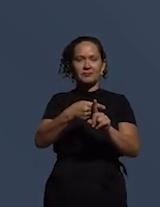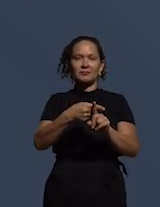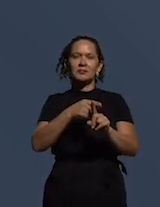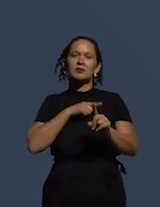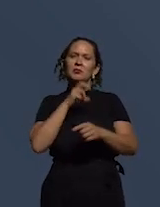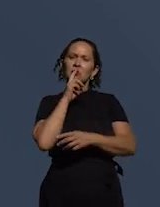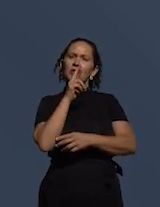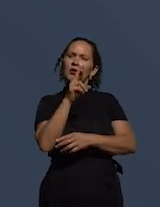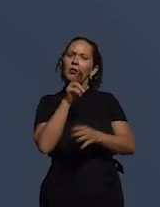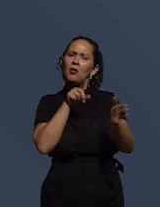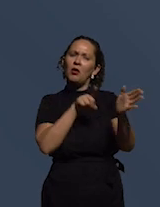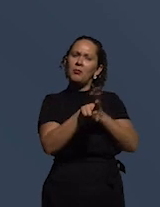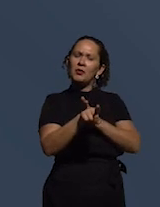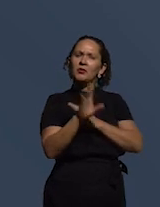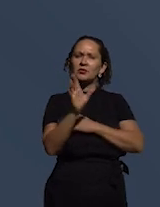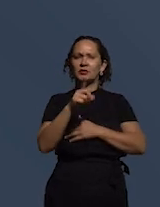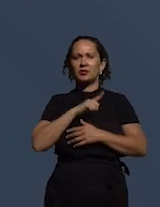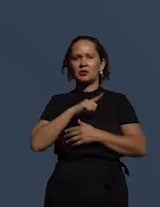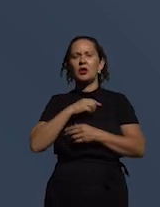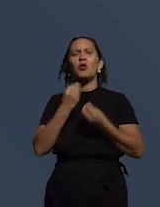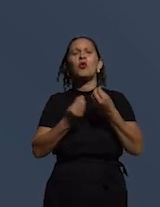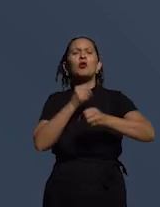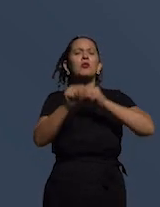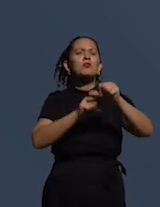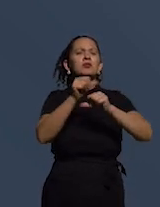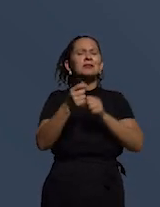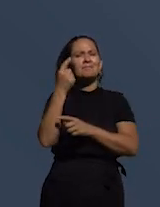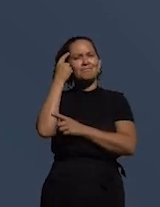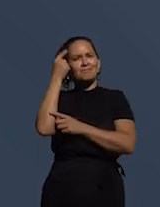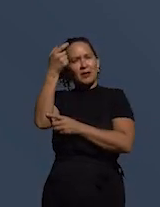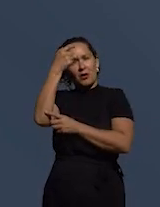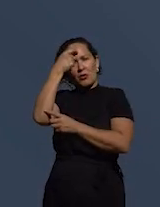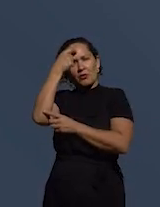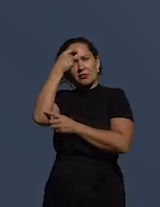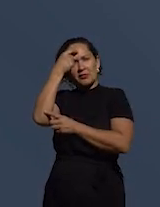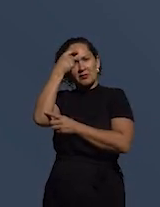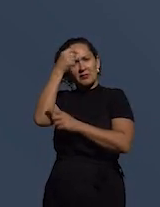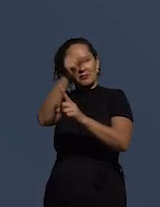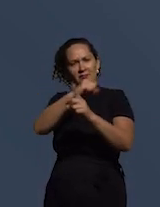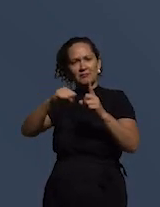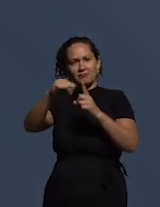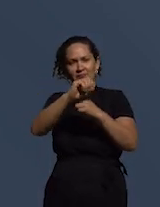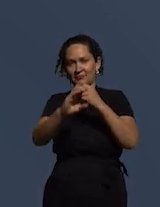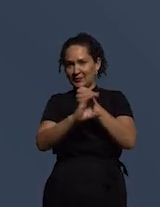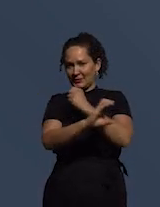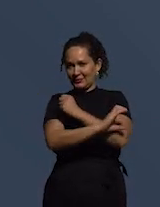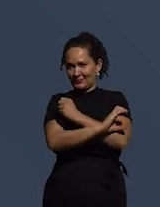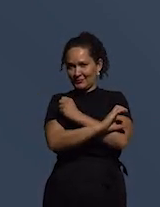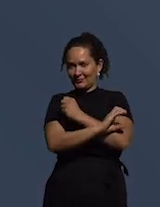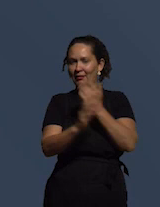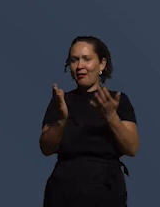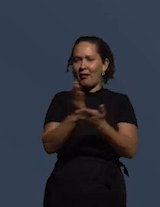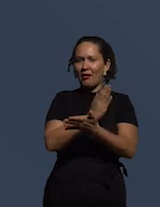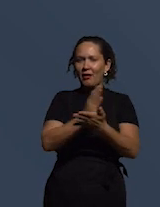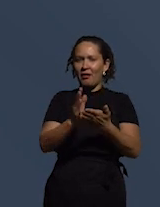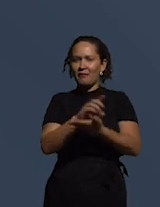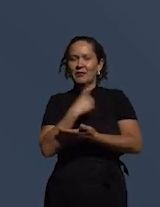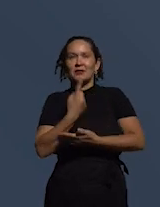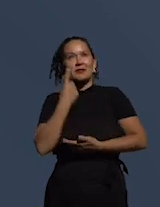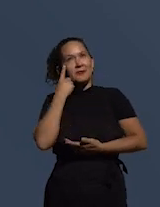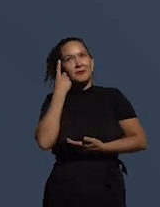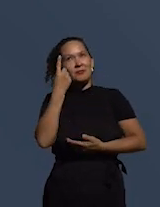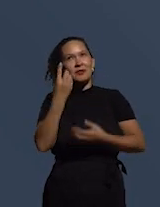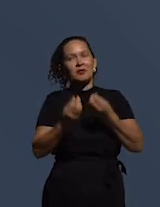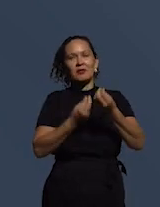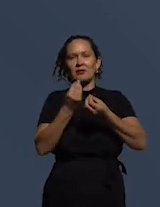respondo a uma pergunta que fizeram como mudar a mentalidade da sociedade civil acho que às vezes a gente está pensando quando a gente se faz essa pergunta